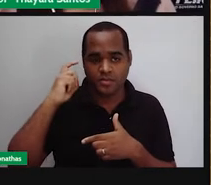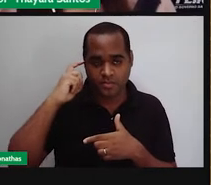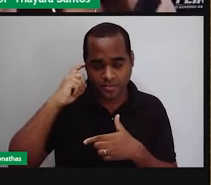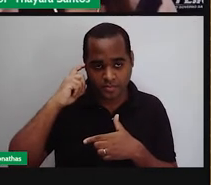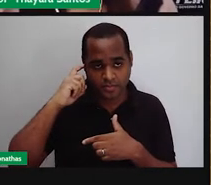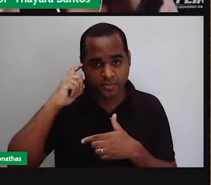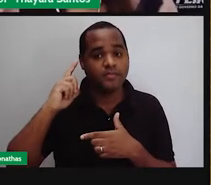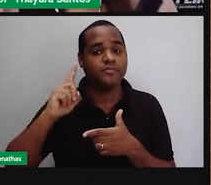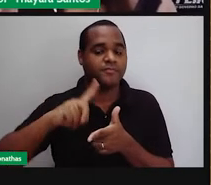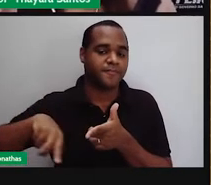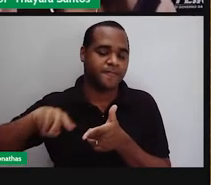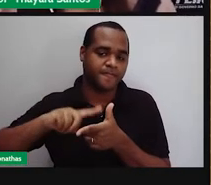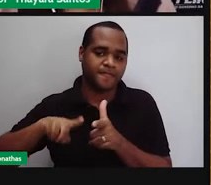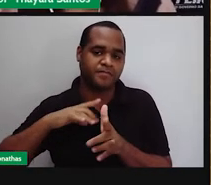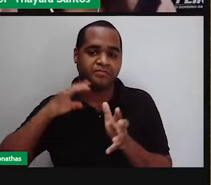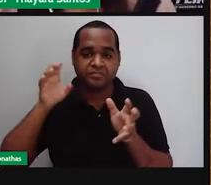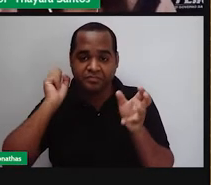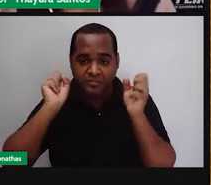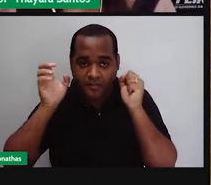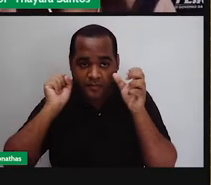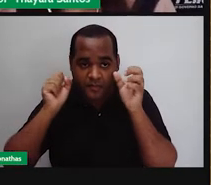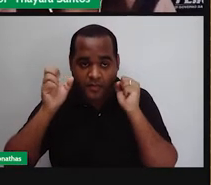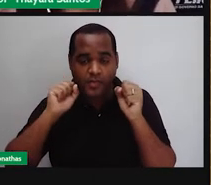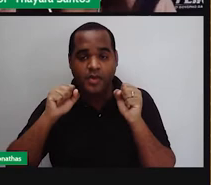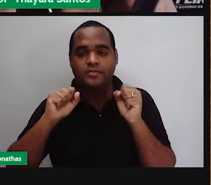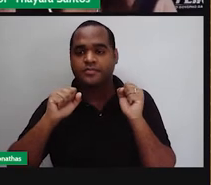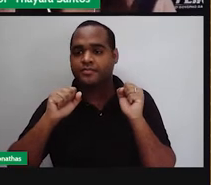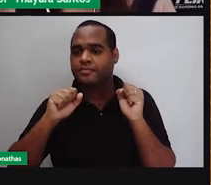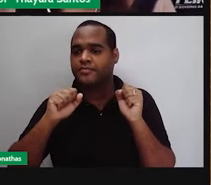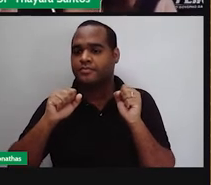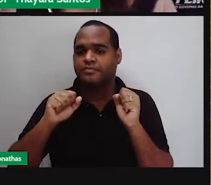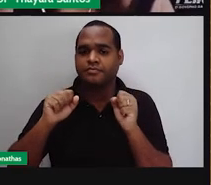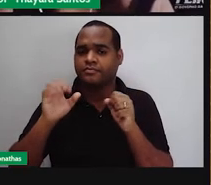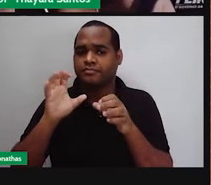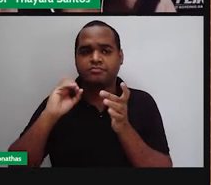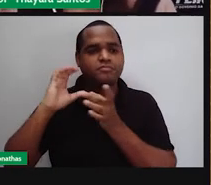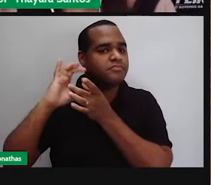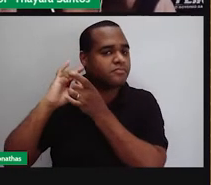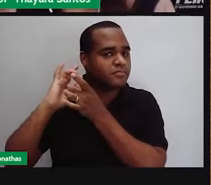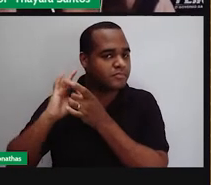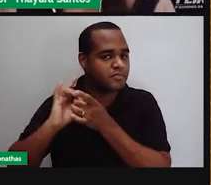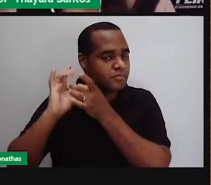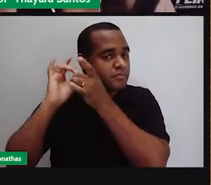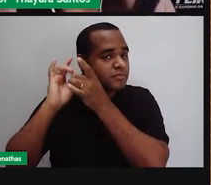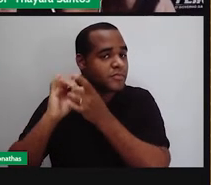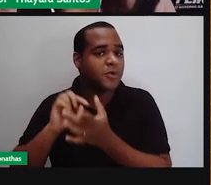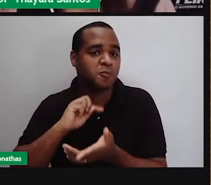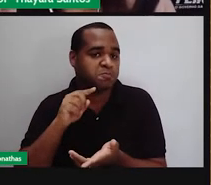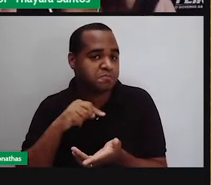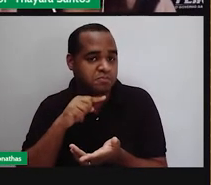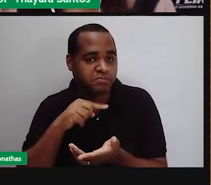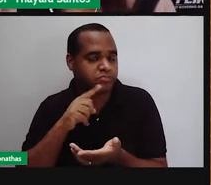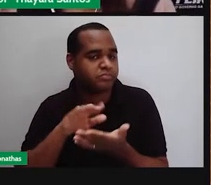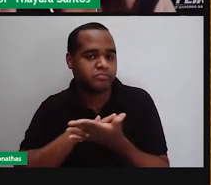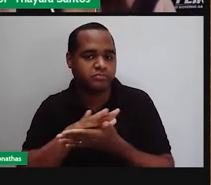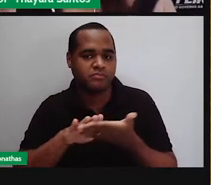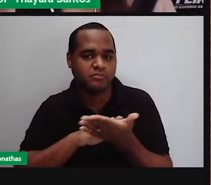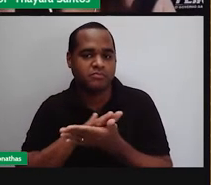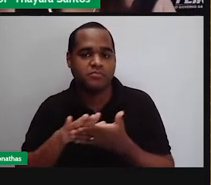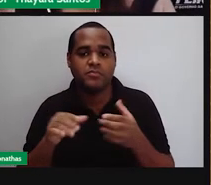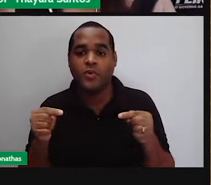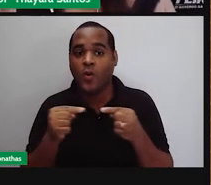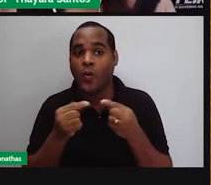Os mecanorreceptores daqui não funcionam, ou tem alguma conexão que não está sendo feita aqui nesse caso.